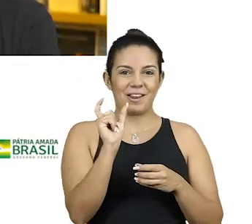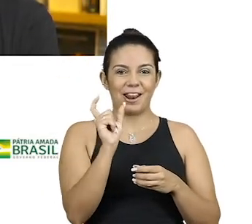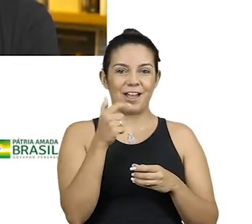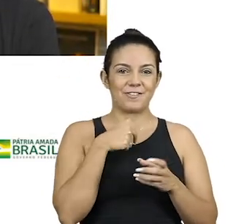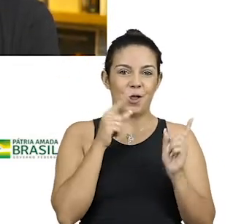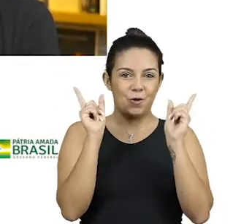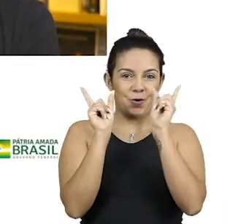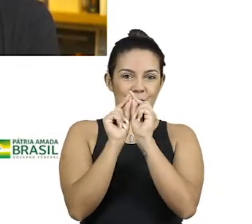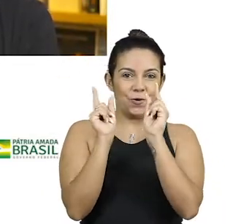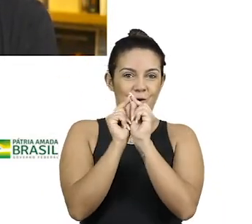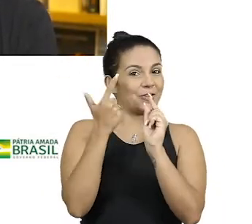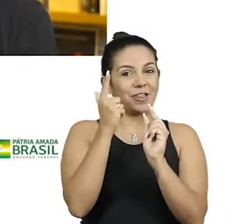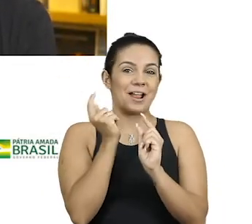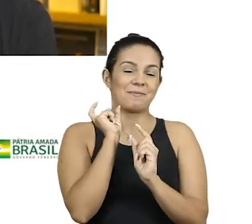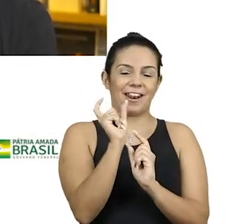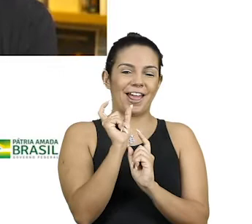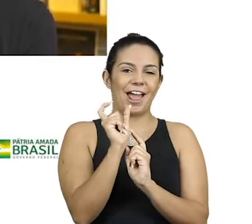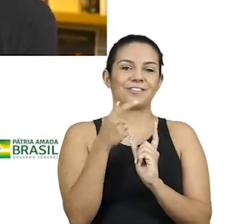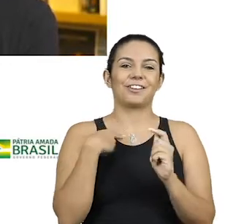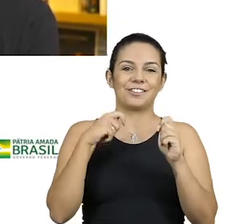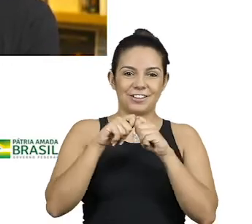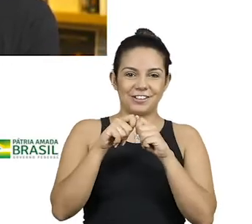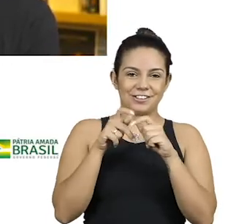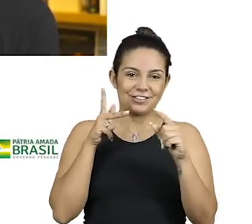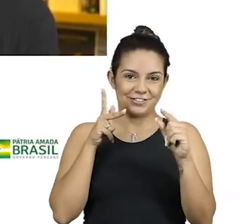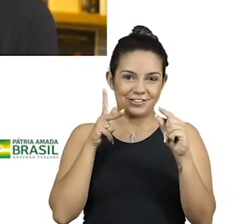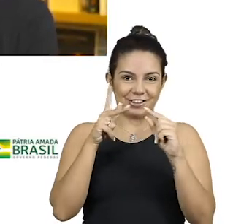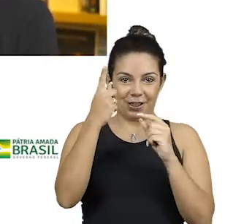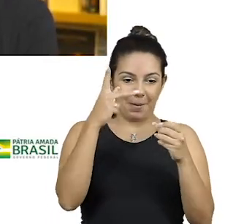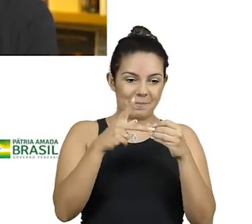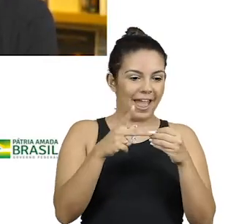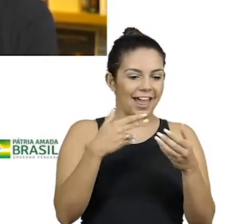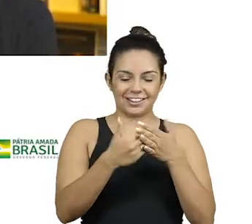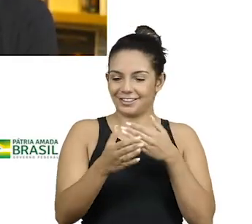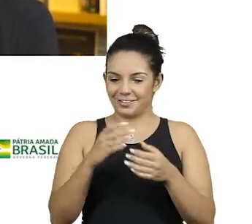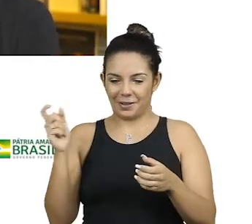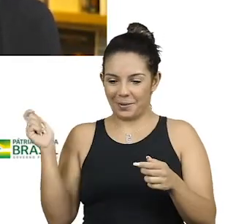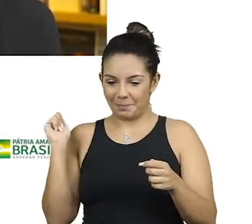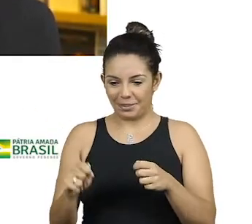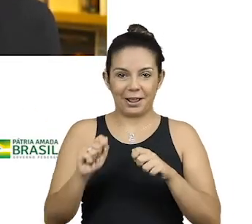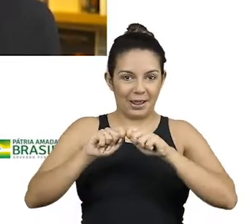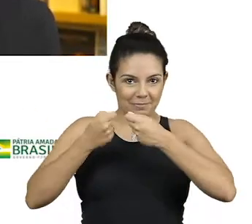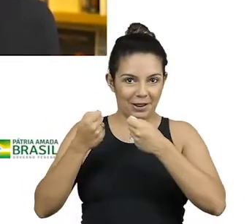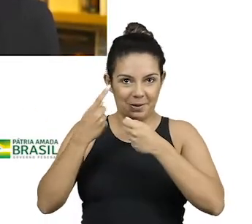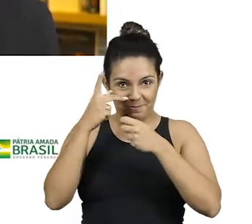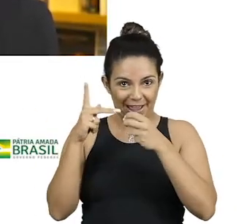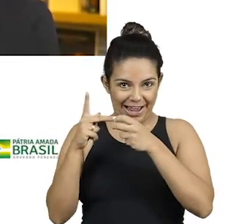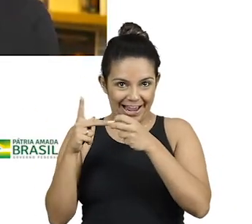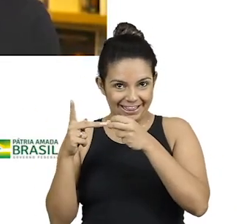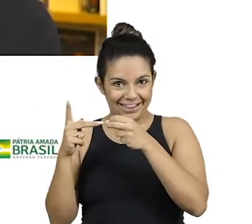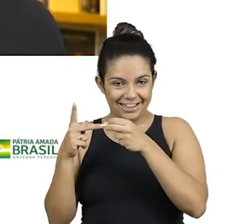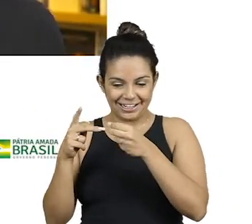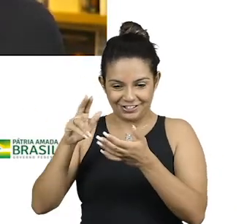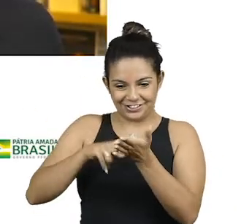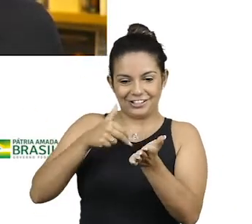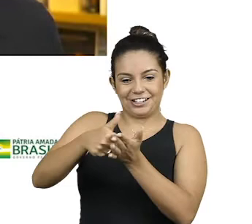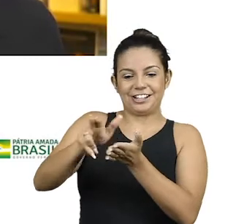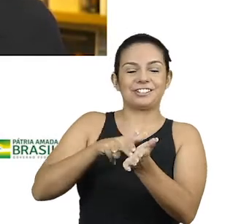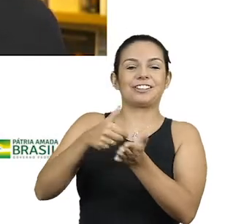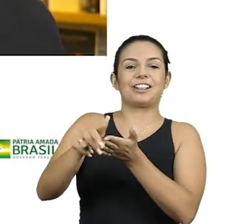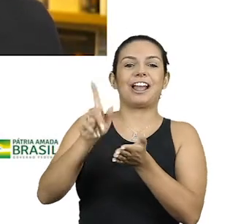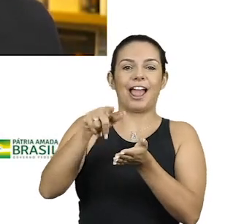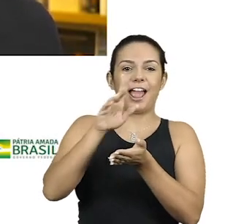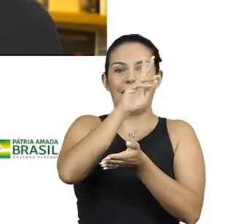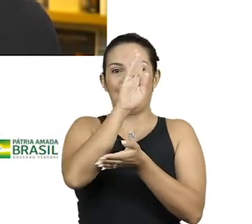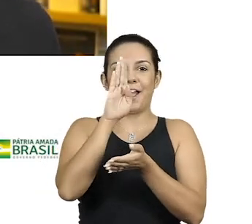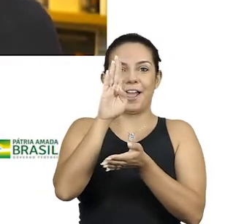Nossa, eu vou fazer o seguinte, vou quebrar uma pedra aí já qualquer um dia. Quando eu sair na rua, eu quebro uma, passo uma tita assim, digo para você que é de